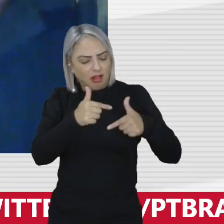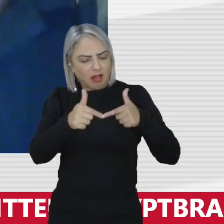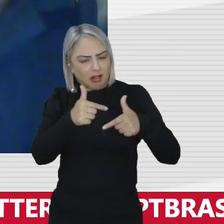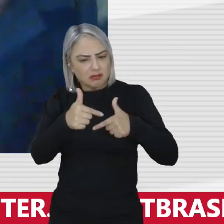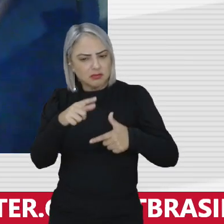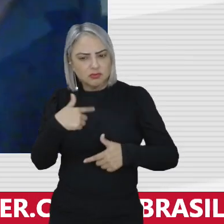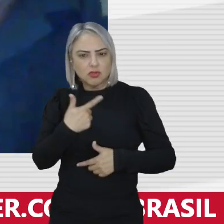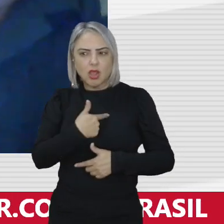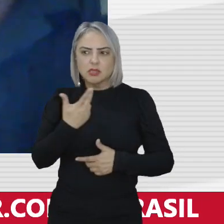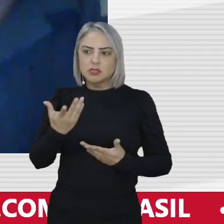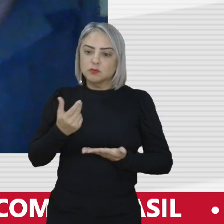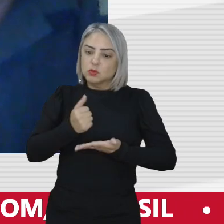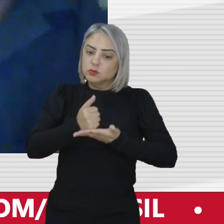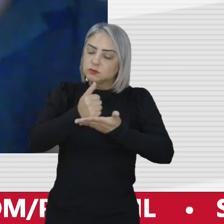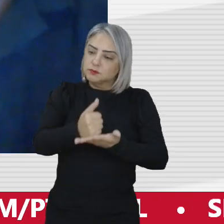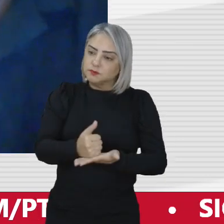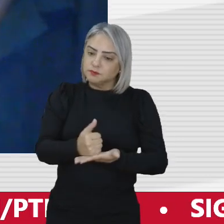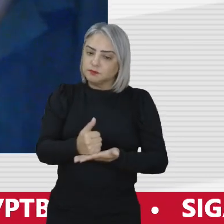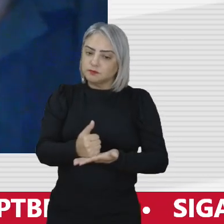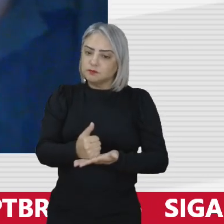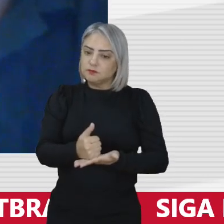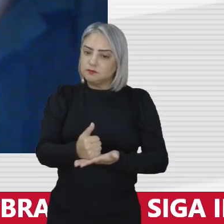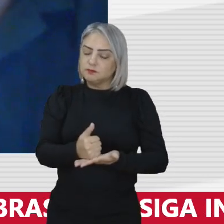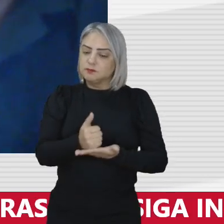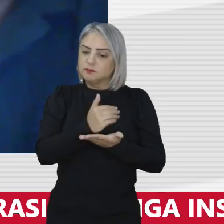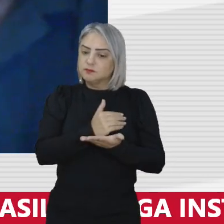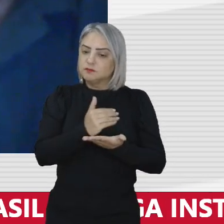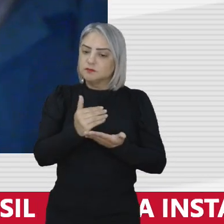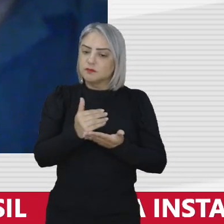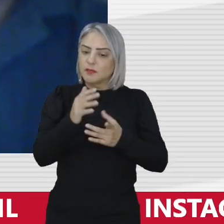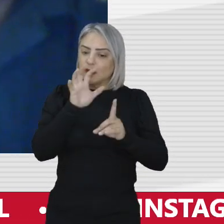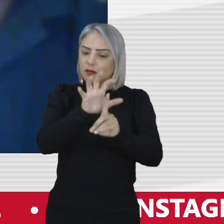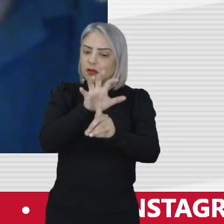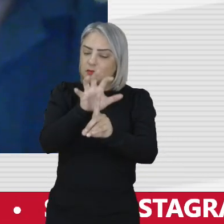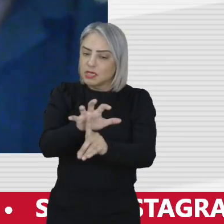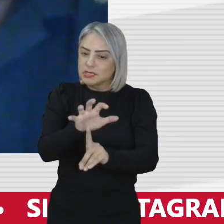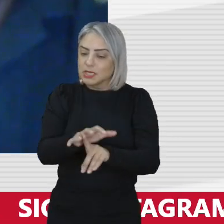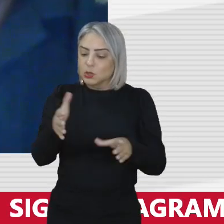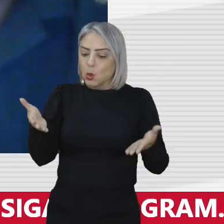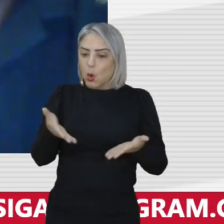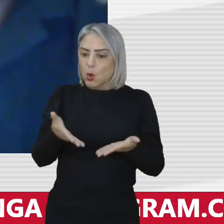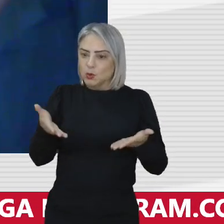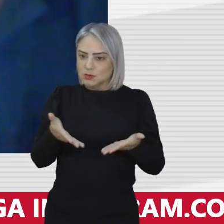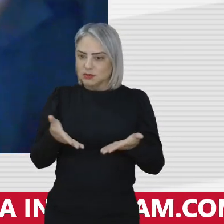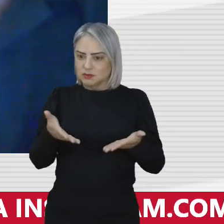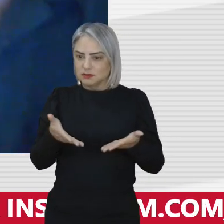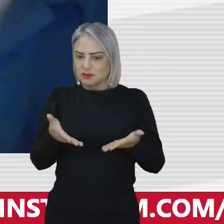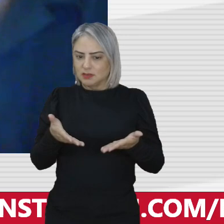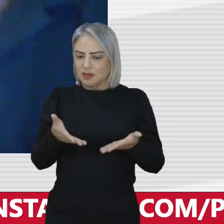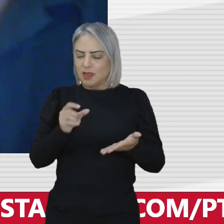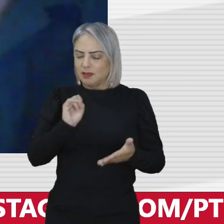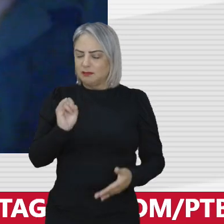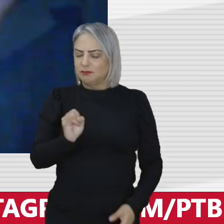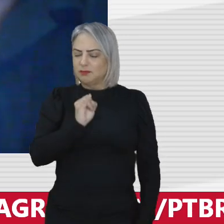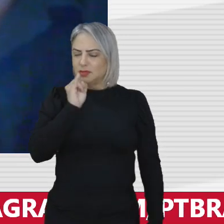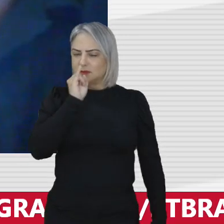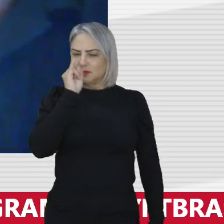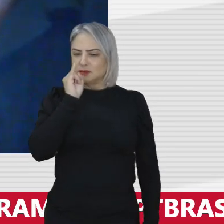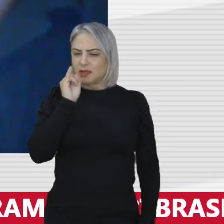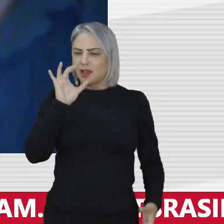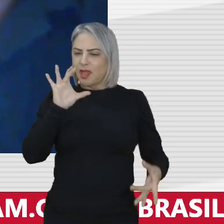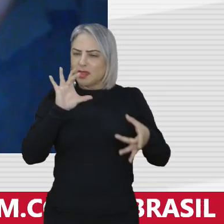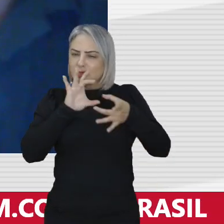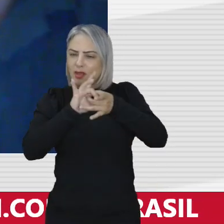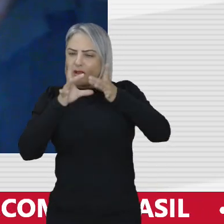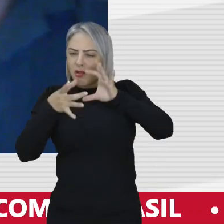estamos contribuindo como você falou no início nos perseguidos de hoje é fundamental isso as conexões